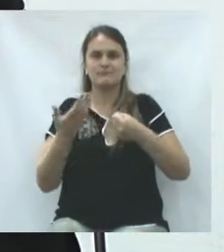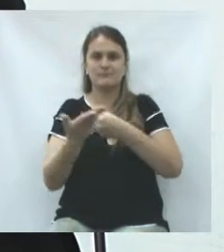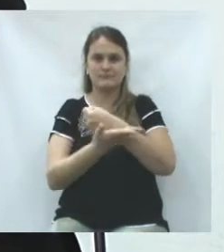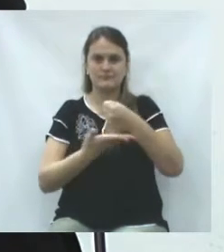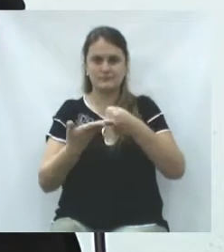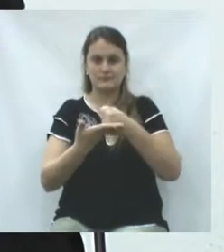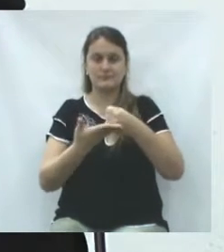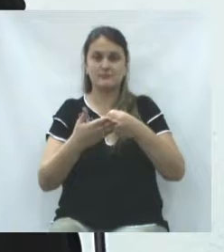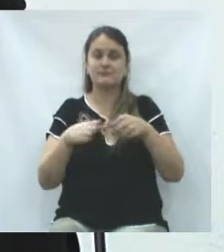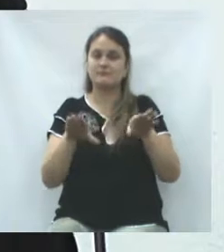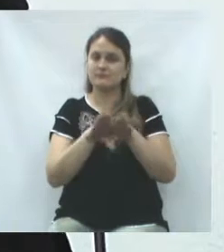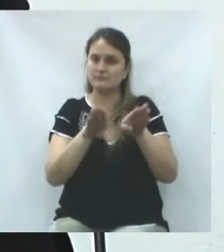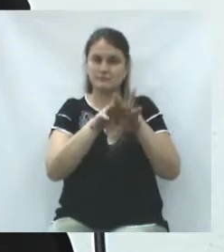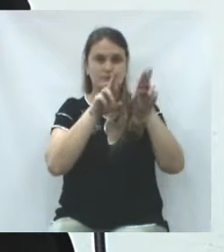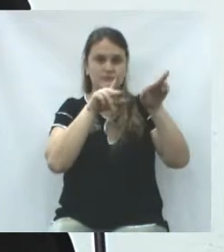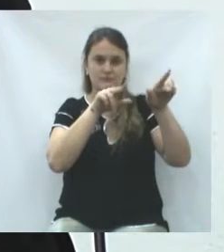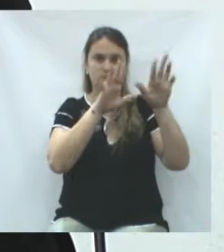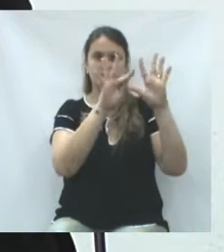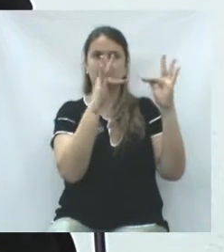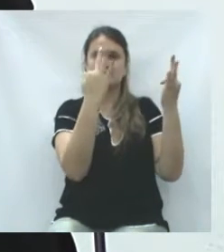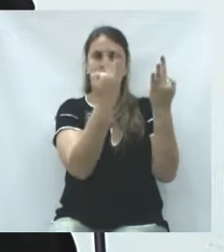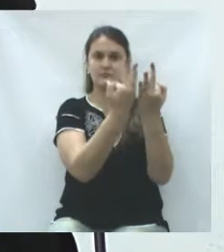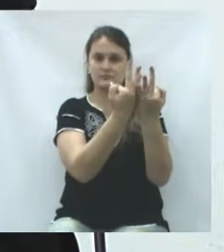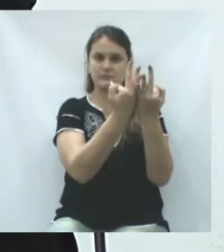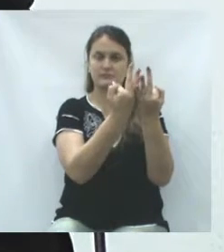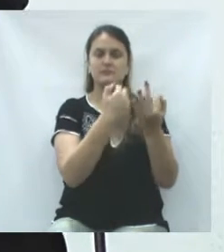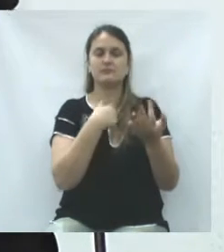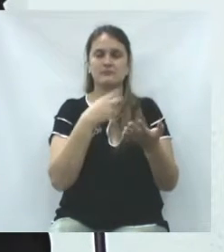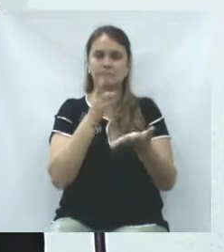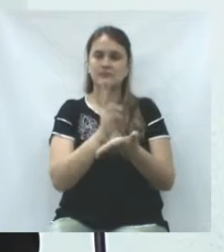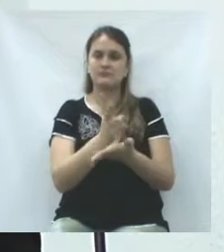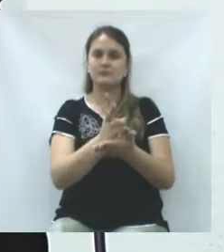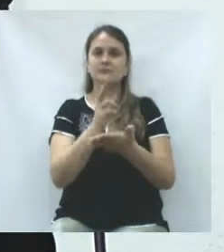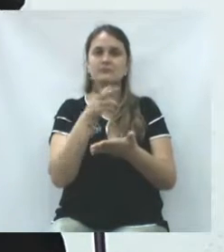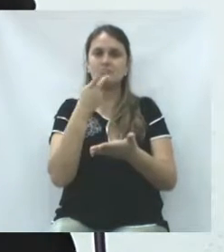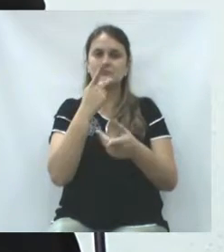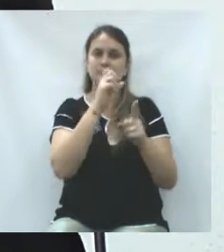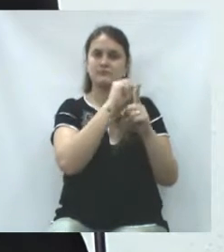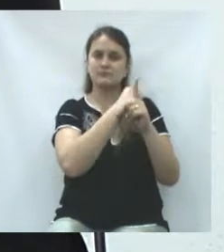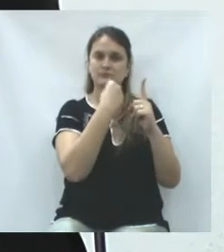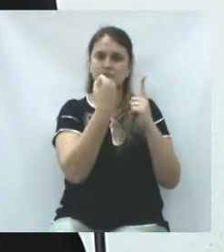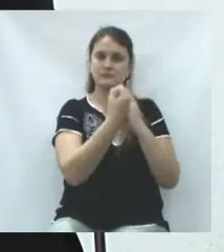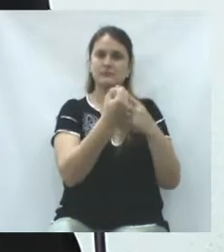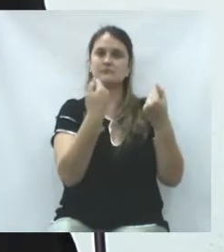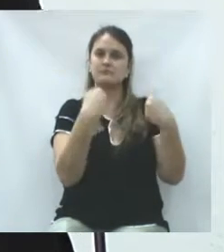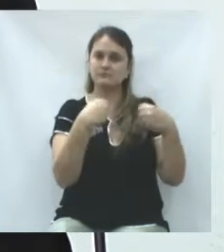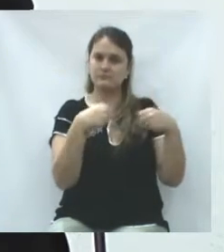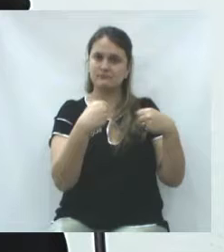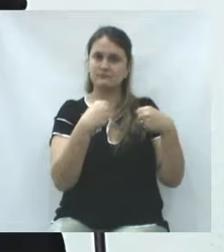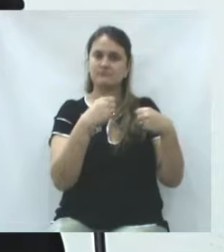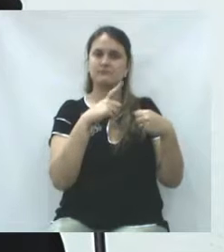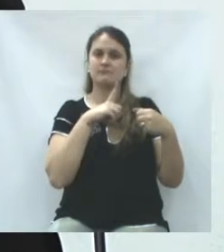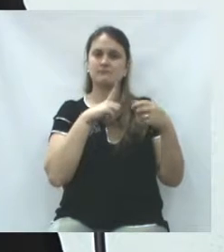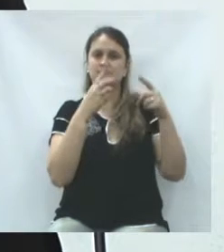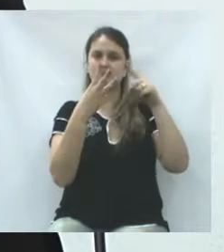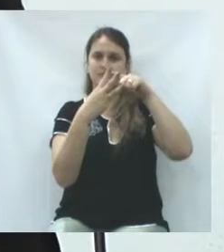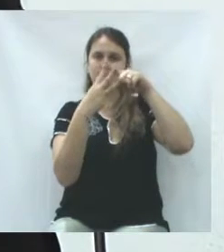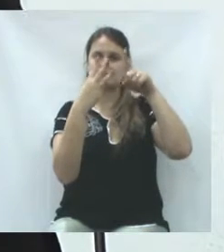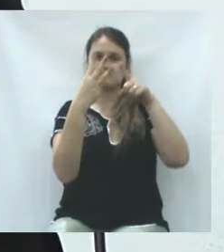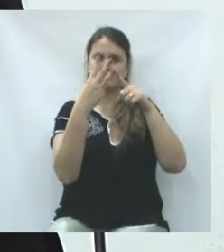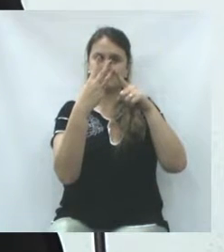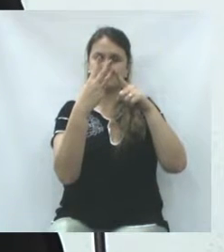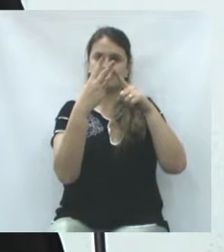o pilar, tão quanto a família. Olha, costumo dizer que uma sociedade precisa se manter em três